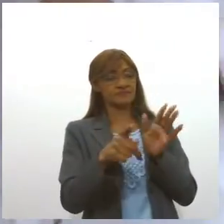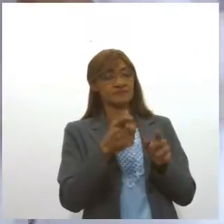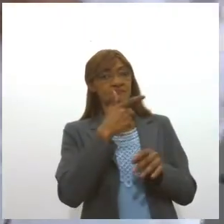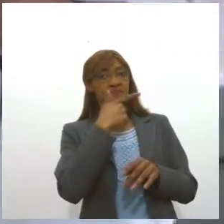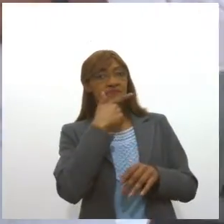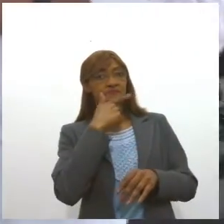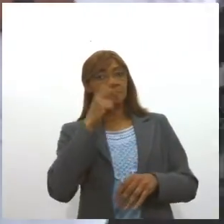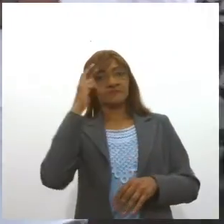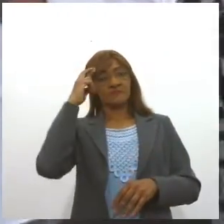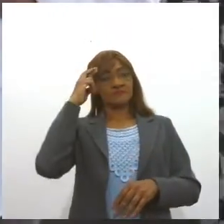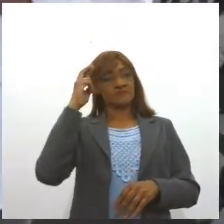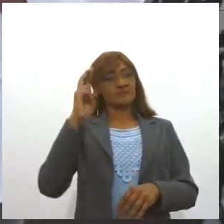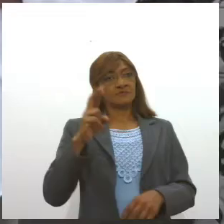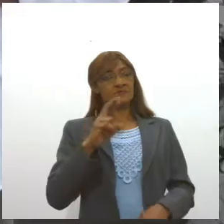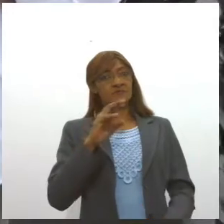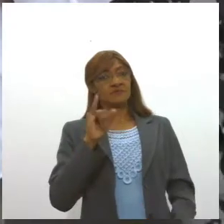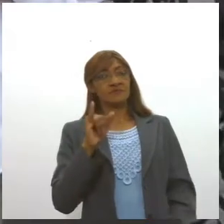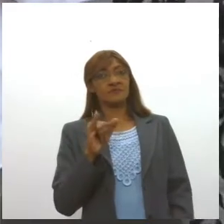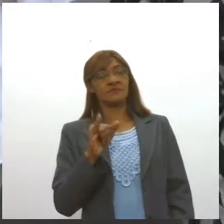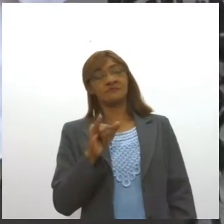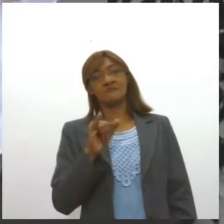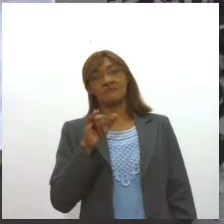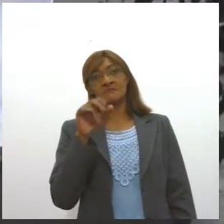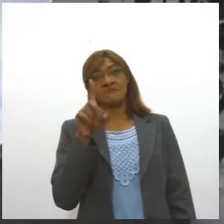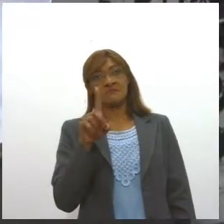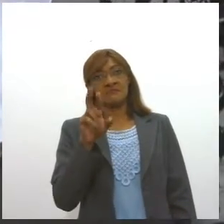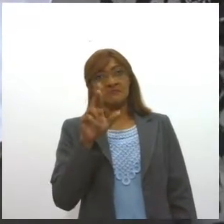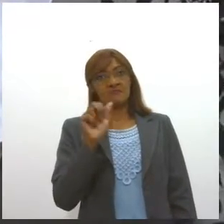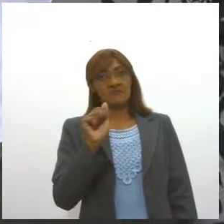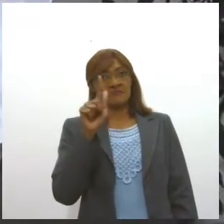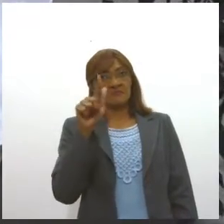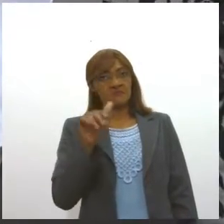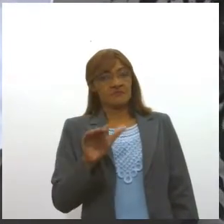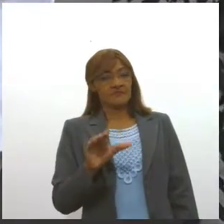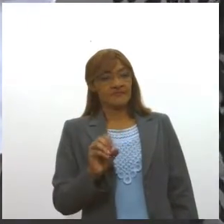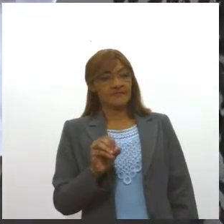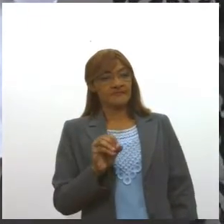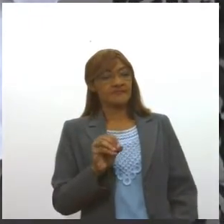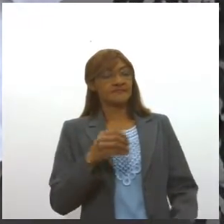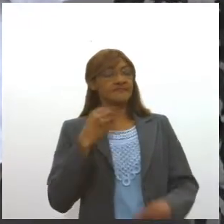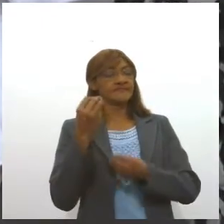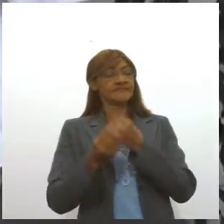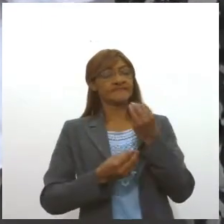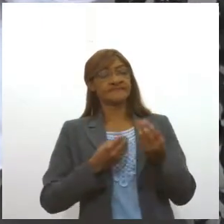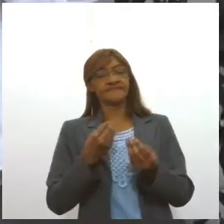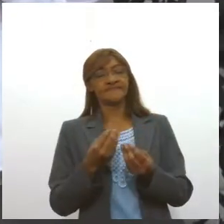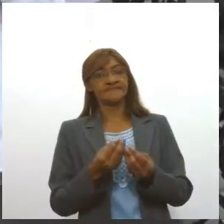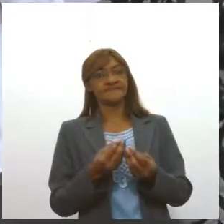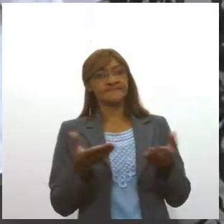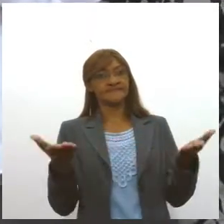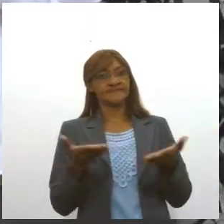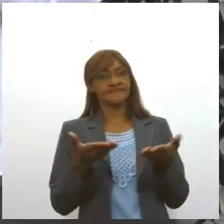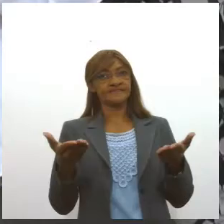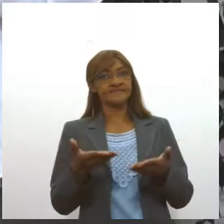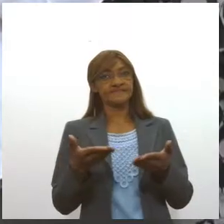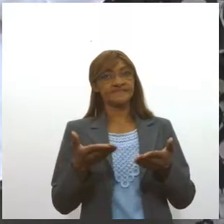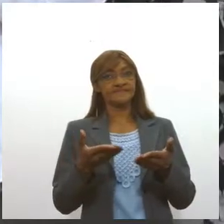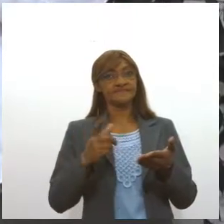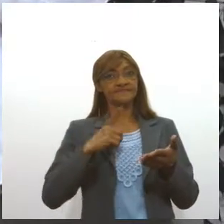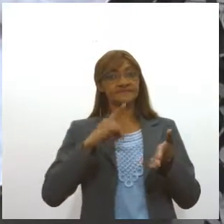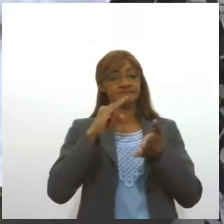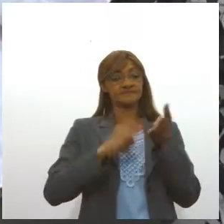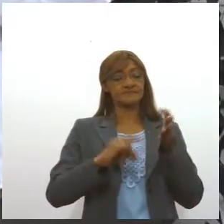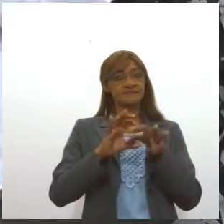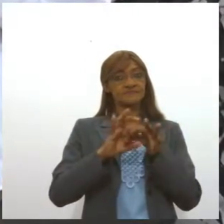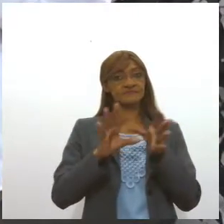da Alendagro, em Nossa Senhora da Glória, e conhece de perto aí como é que está sendo esse problema de regularização, porque a gente sabe